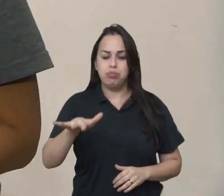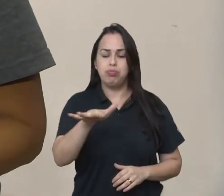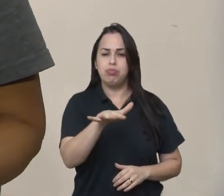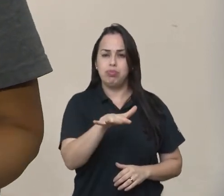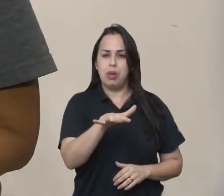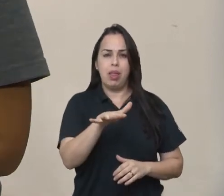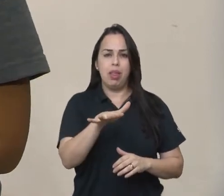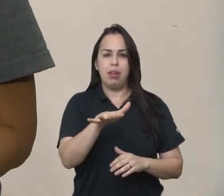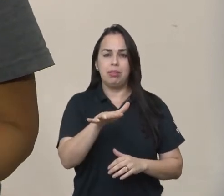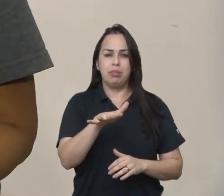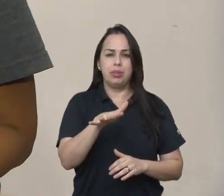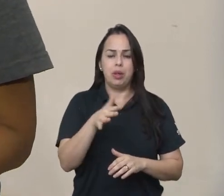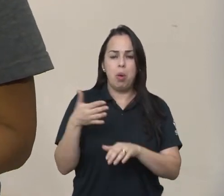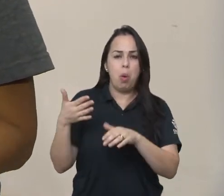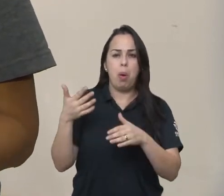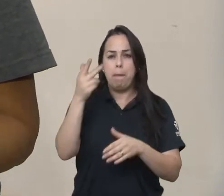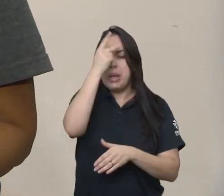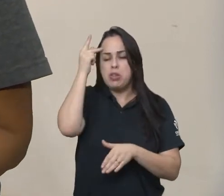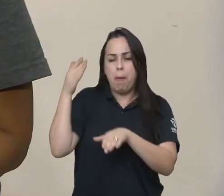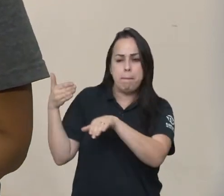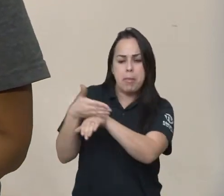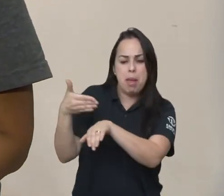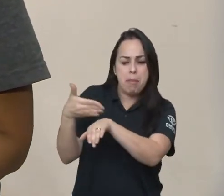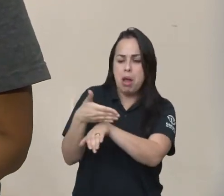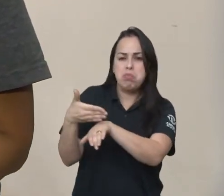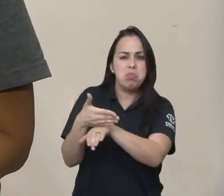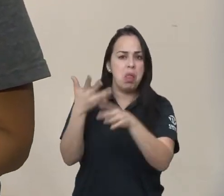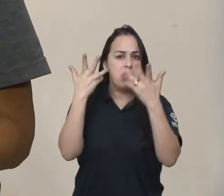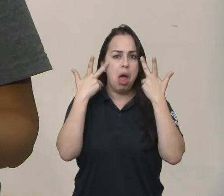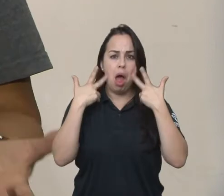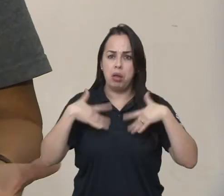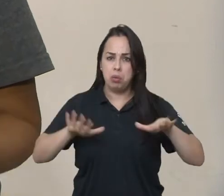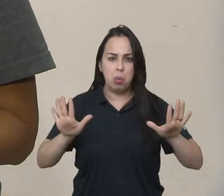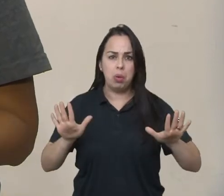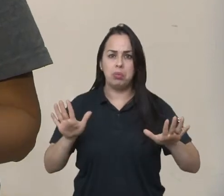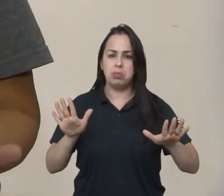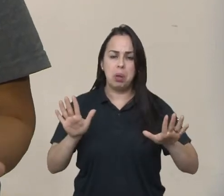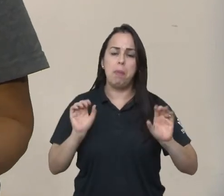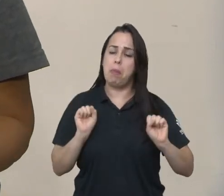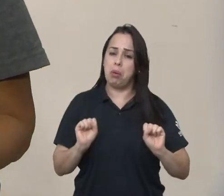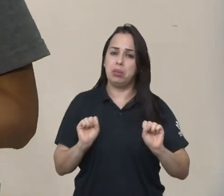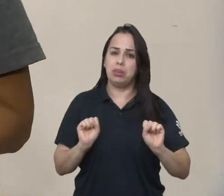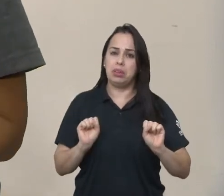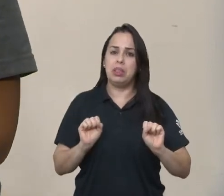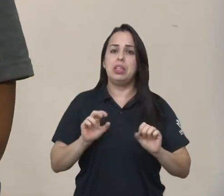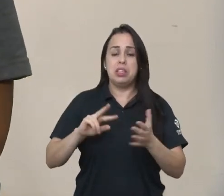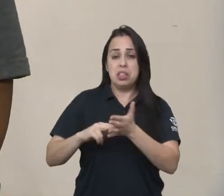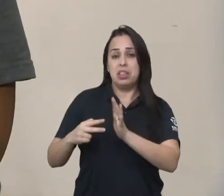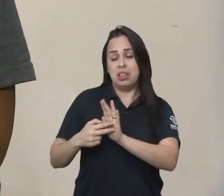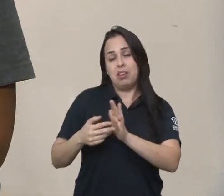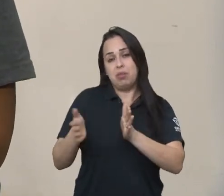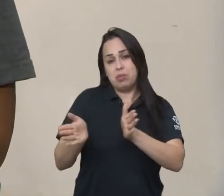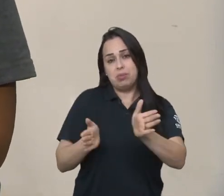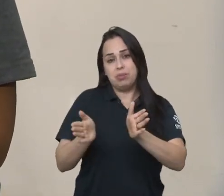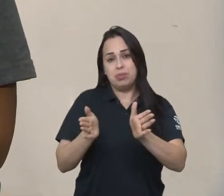aquele ambiente natural, onde qualquer pessoa poderia tramitar, ir e vir, eu acho que seria isso para mim, a inclusão.